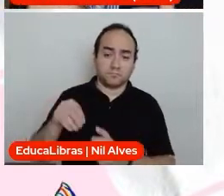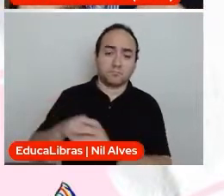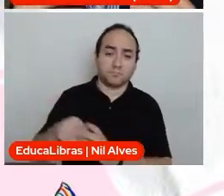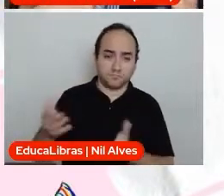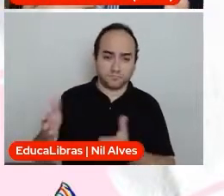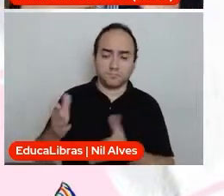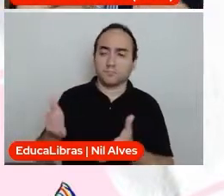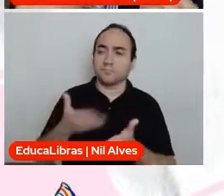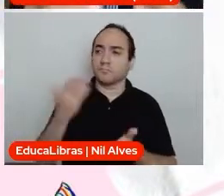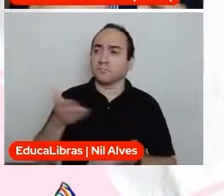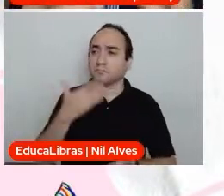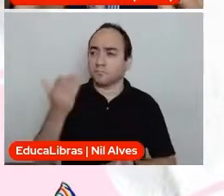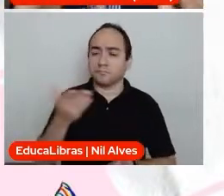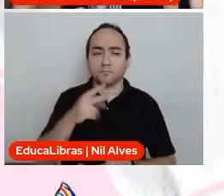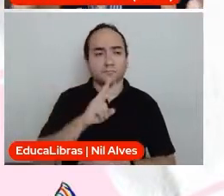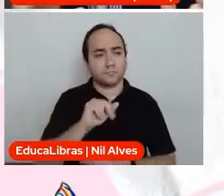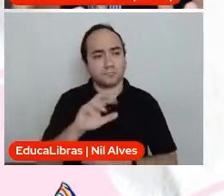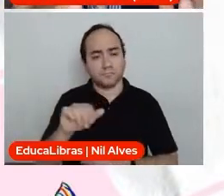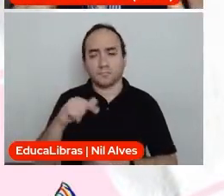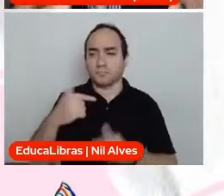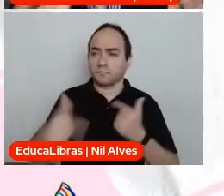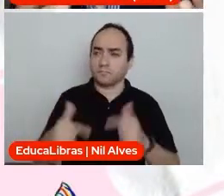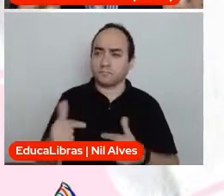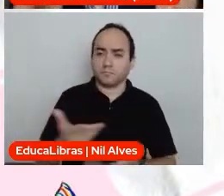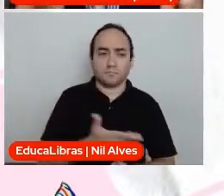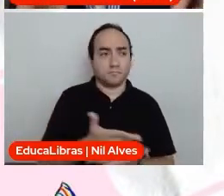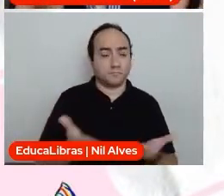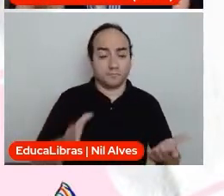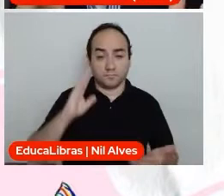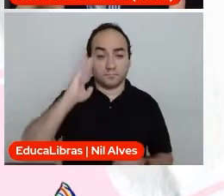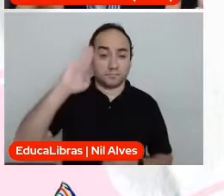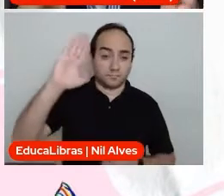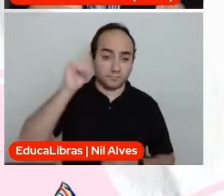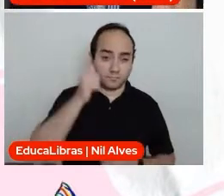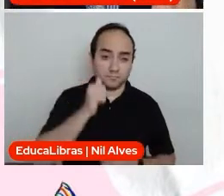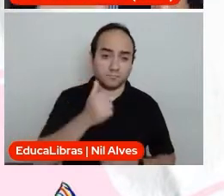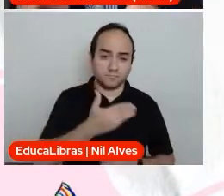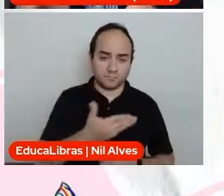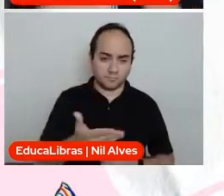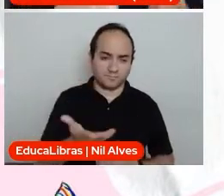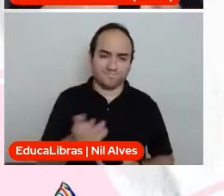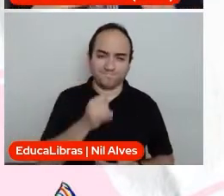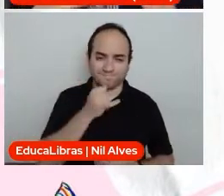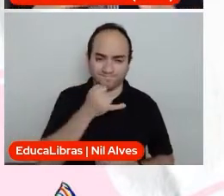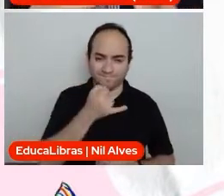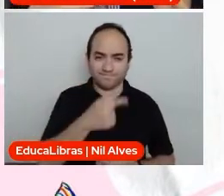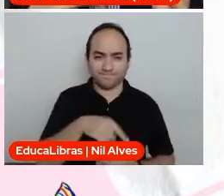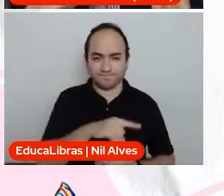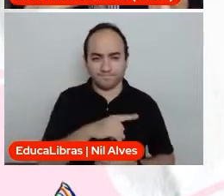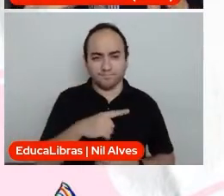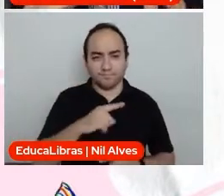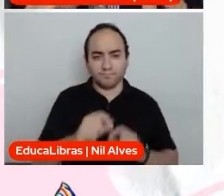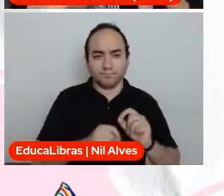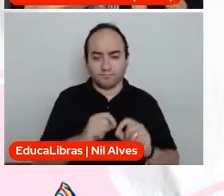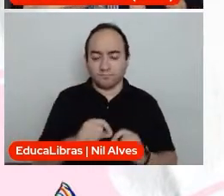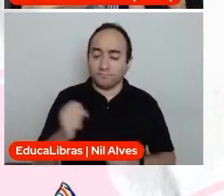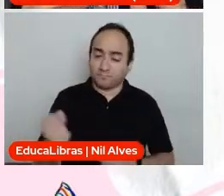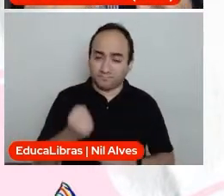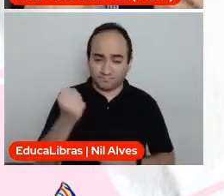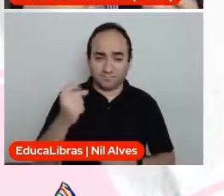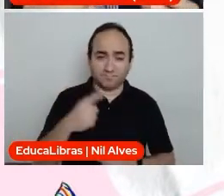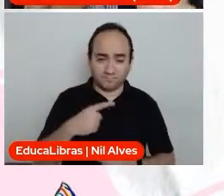buscar oportunidades para todos, principalmente para as mulheres, que infelizmente ainda tem uma situação muito grave de